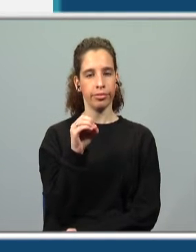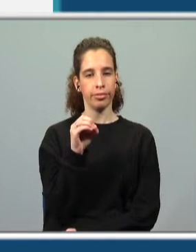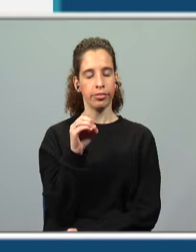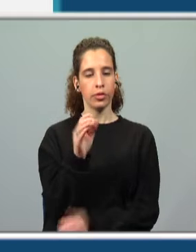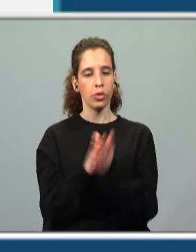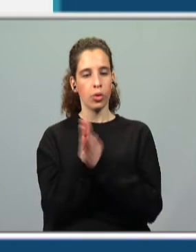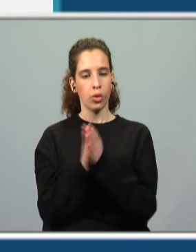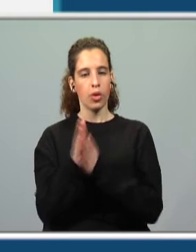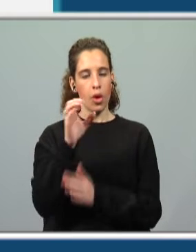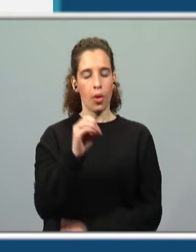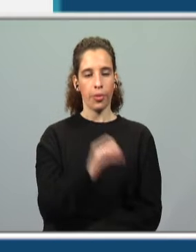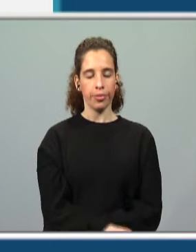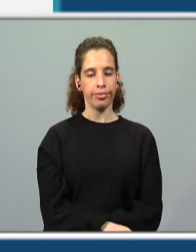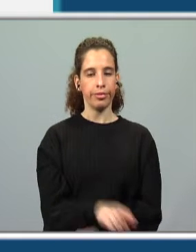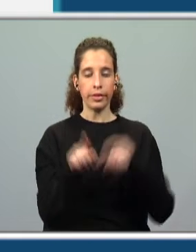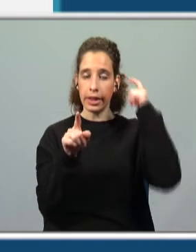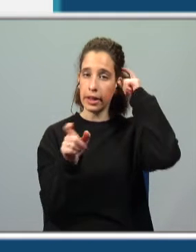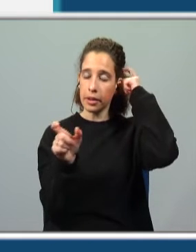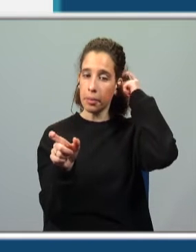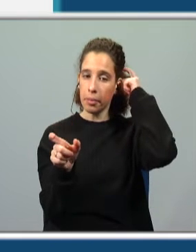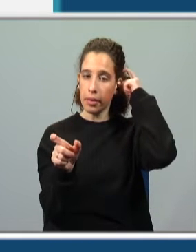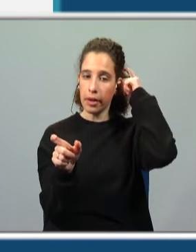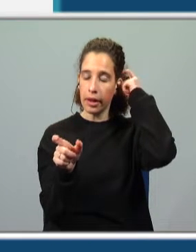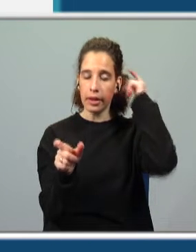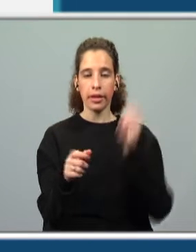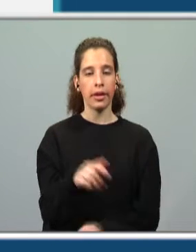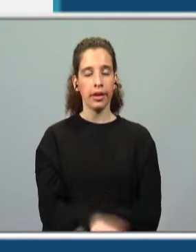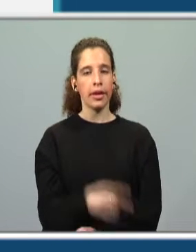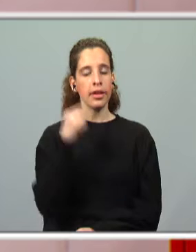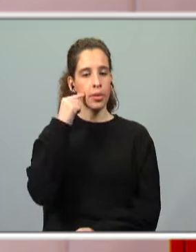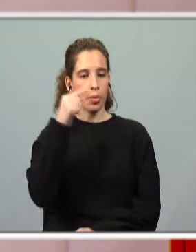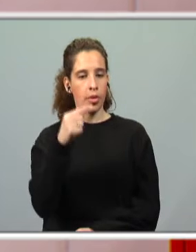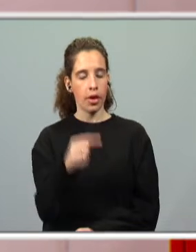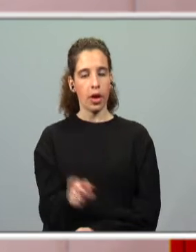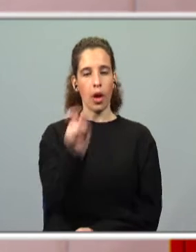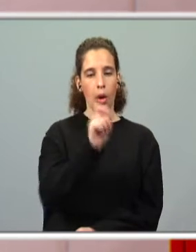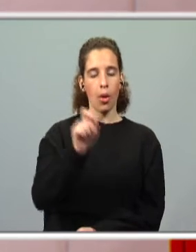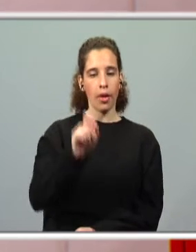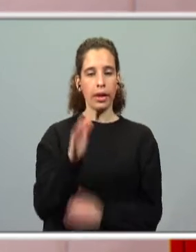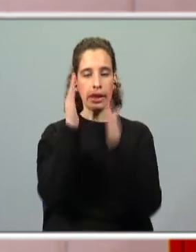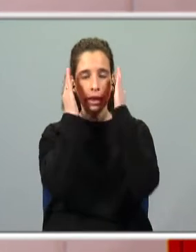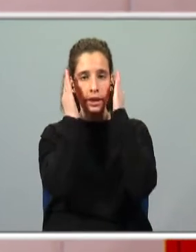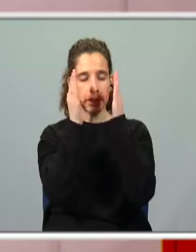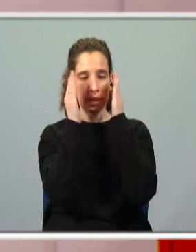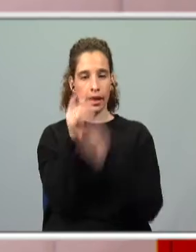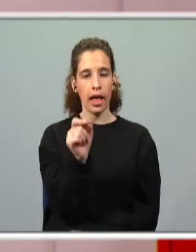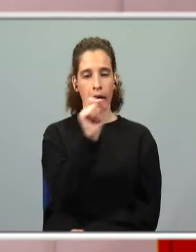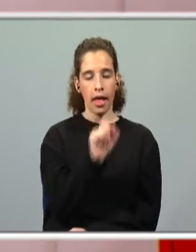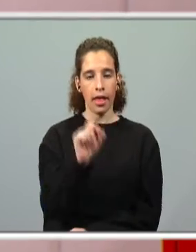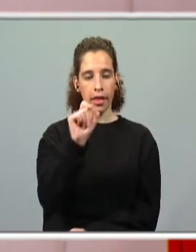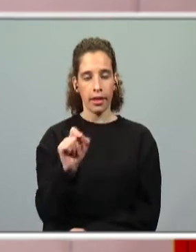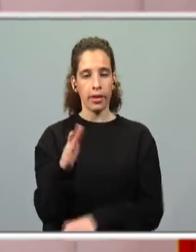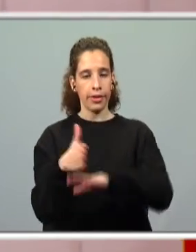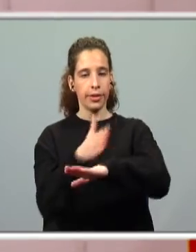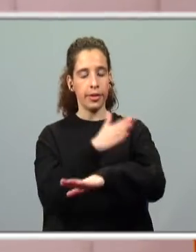Iamos utilizar o O. Nesta palavra, neste caso específico de ortografia, estar atento à letra que está